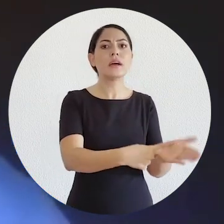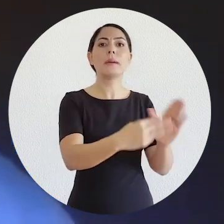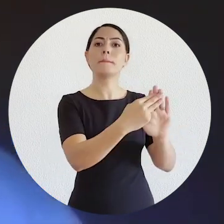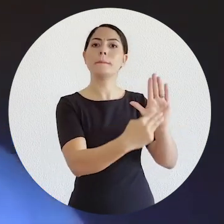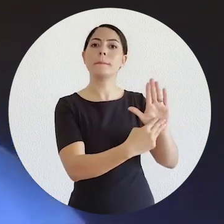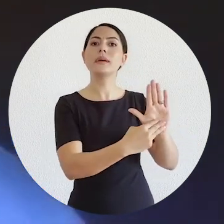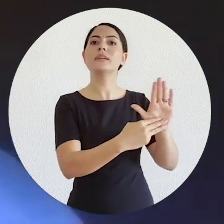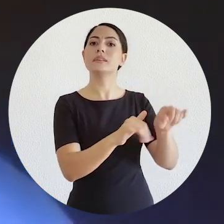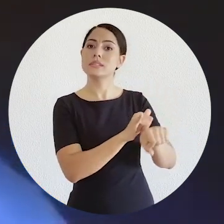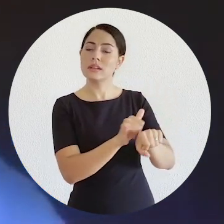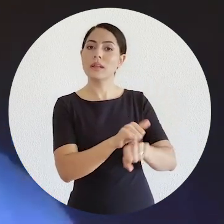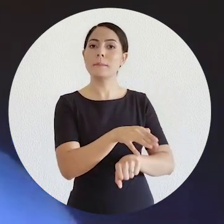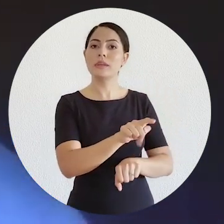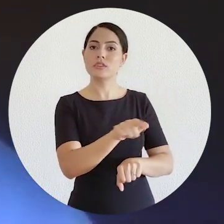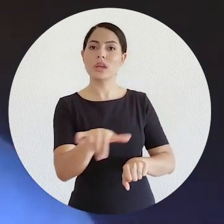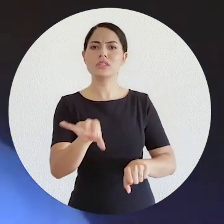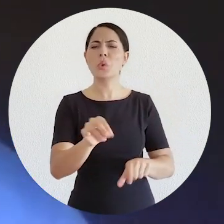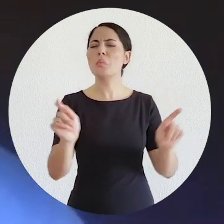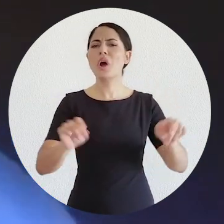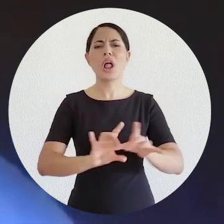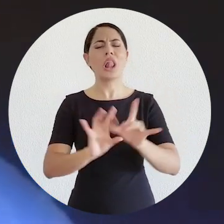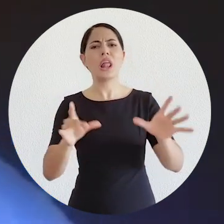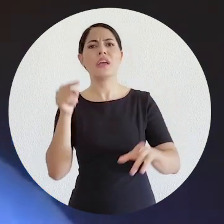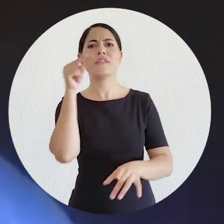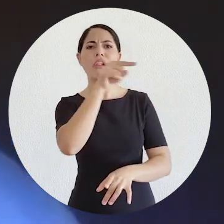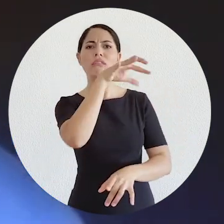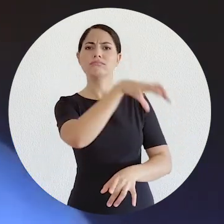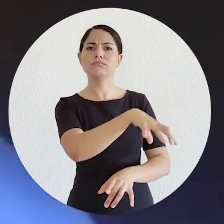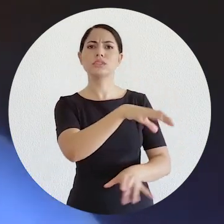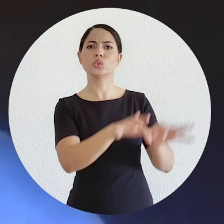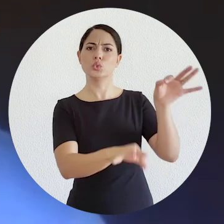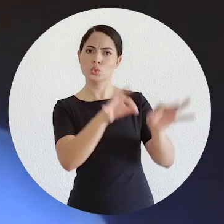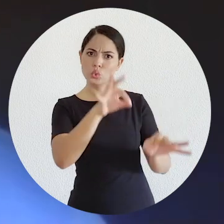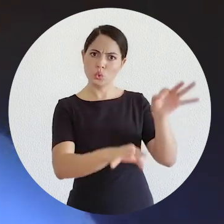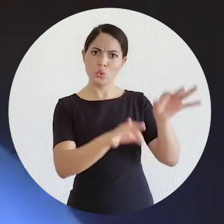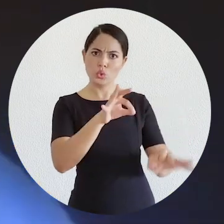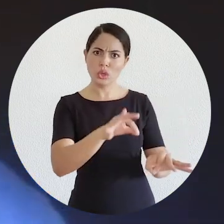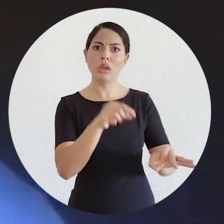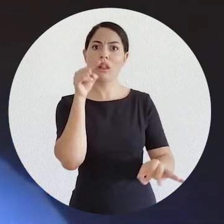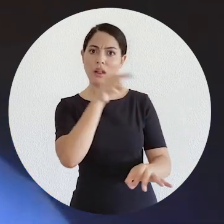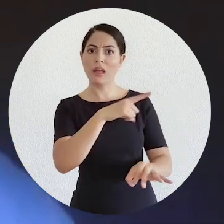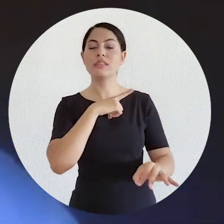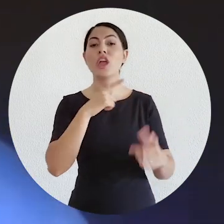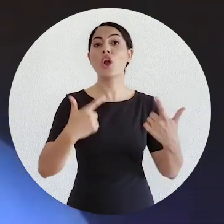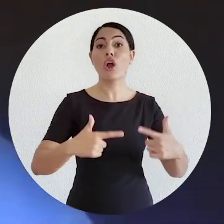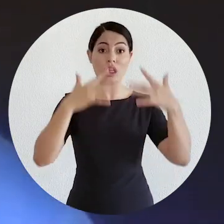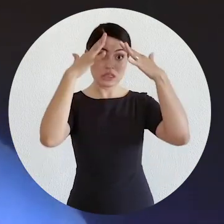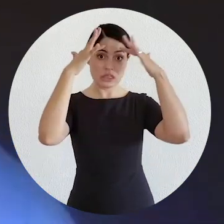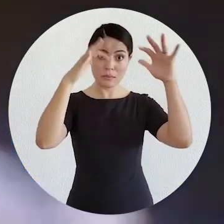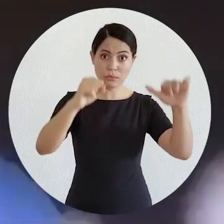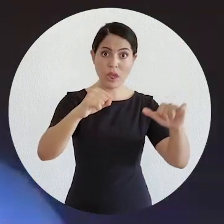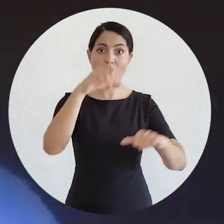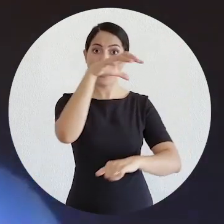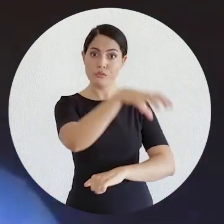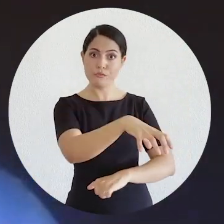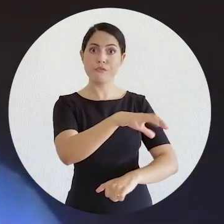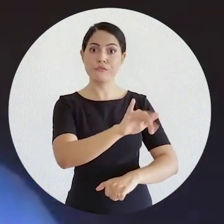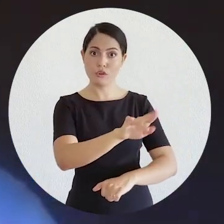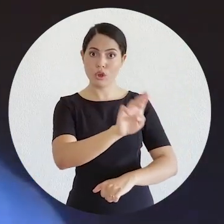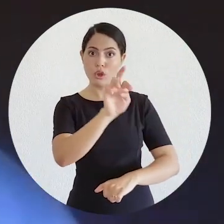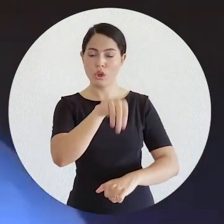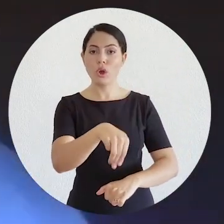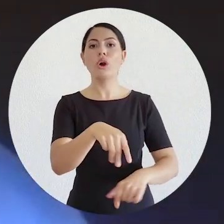utilização desse método. O método pode ser utilizado tanto em âmbito judicial, então existe a mediação dentro dos